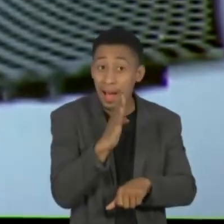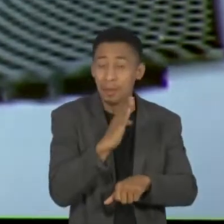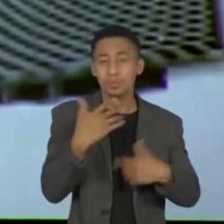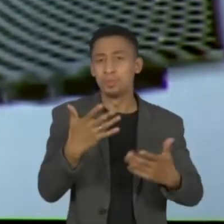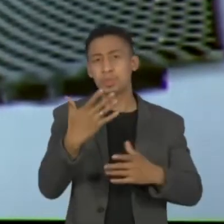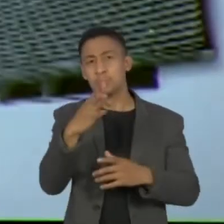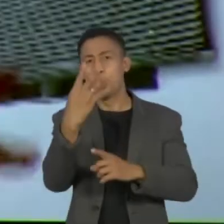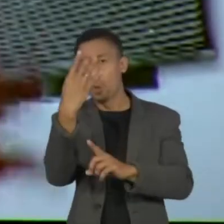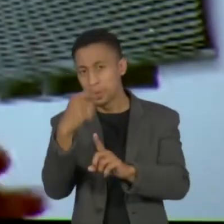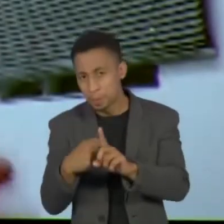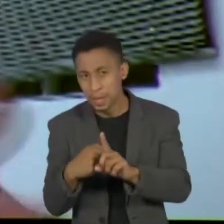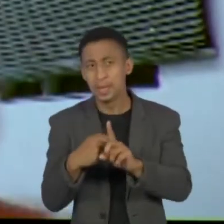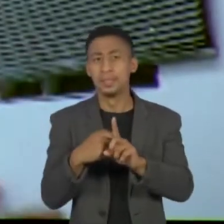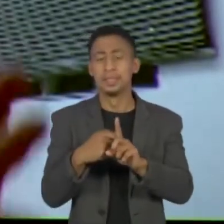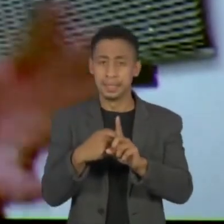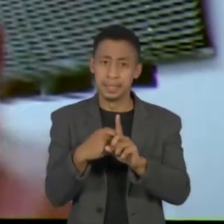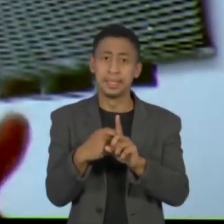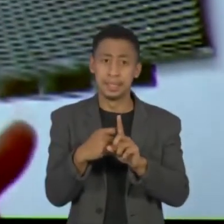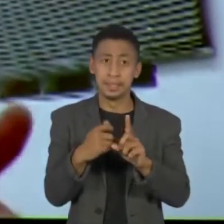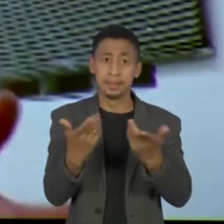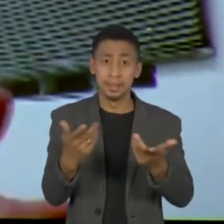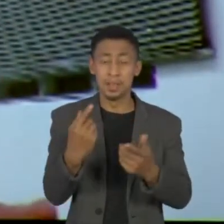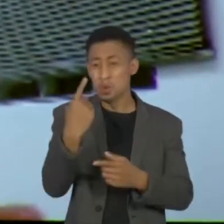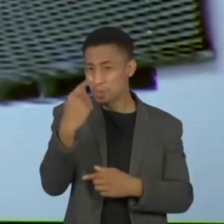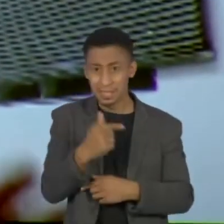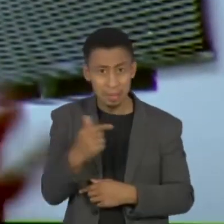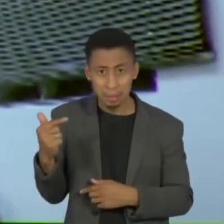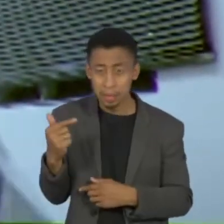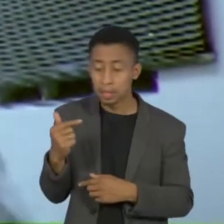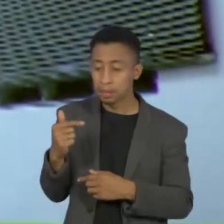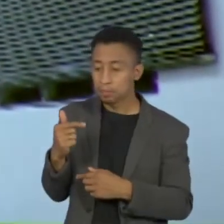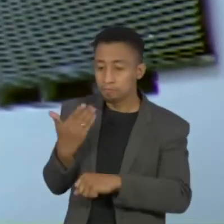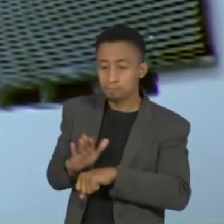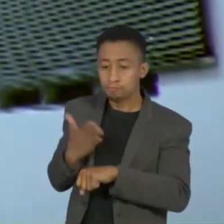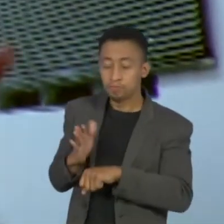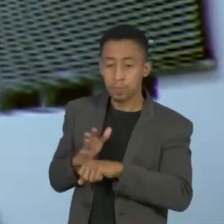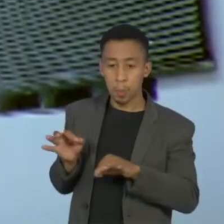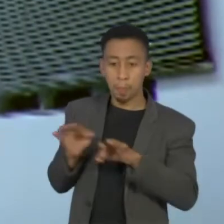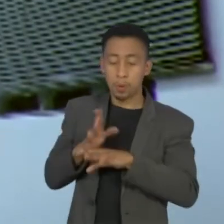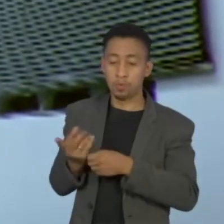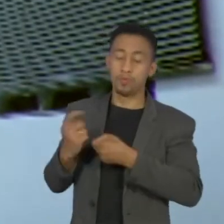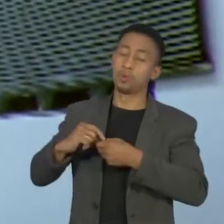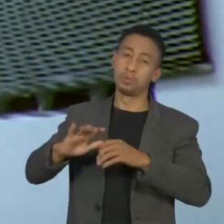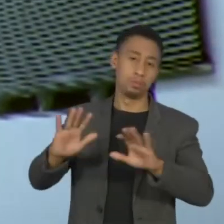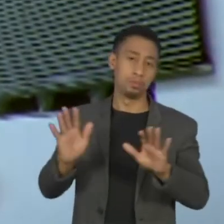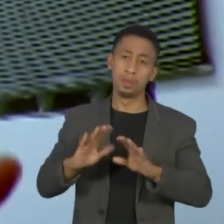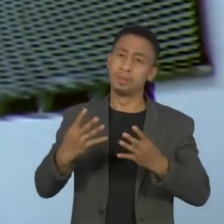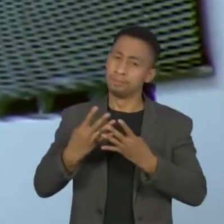meses, né? Não é coisa que você vai fazer em uma semana e já obter o resultado, então tem que ter paciência, tem que ter tranquilidade.